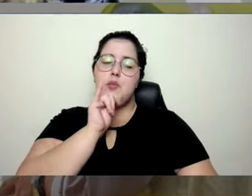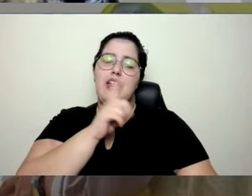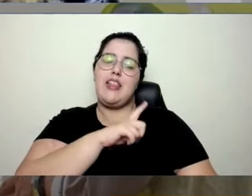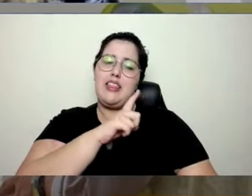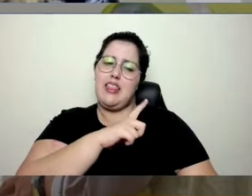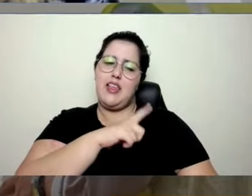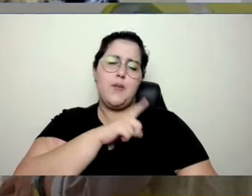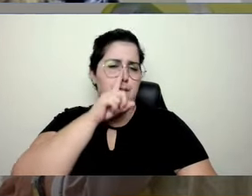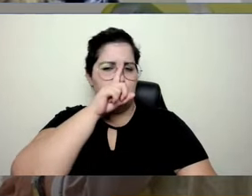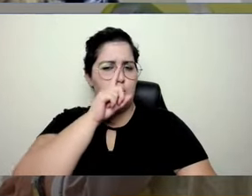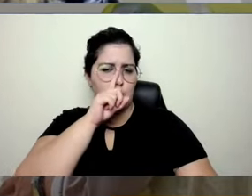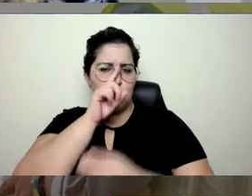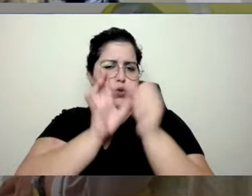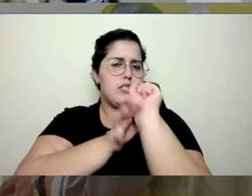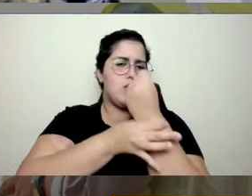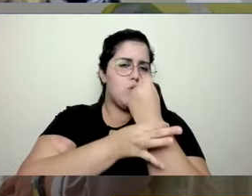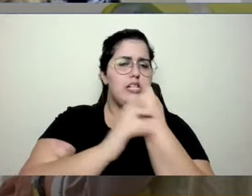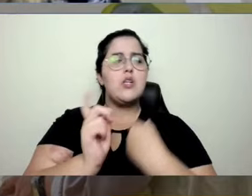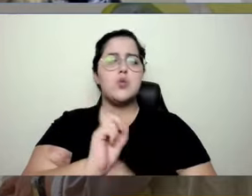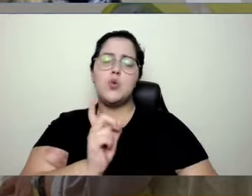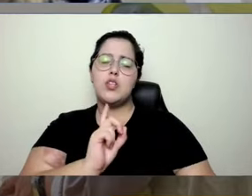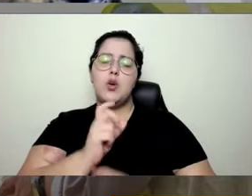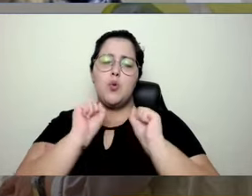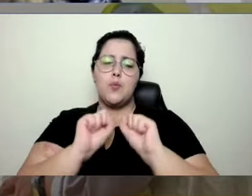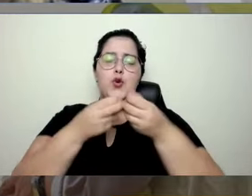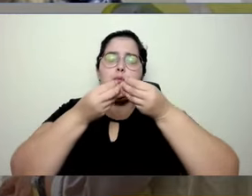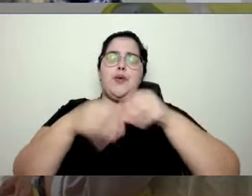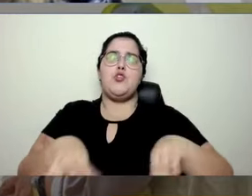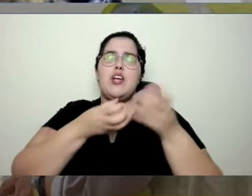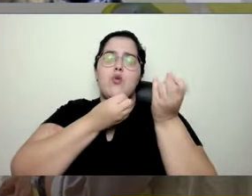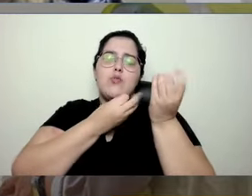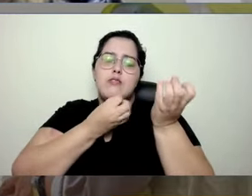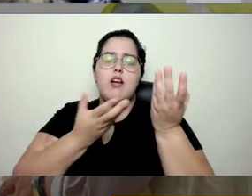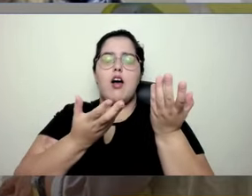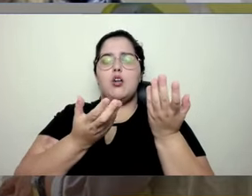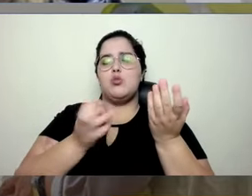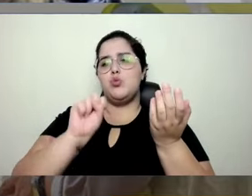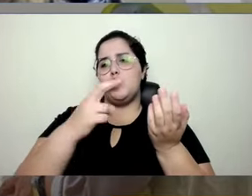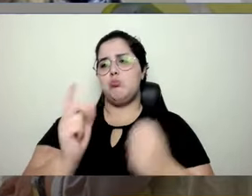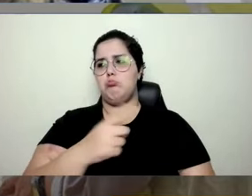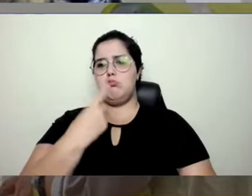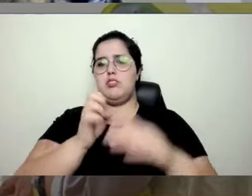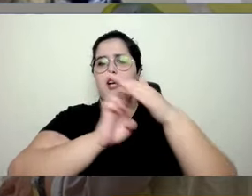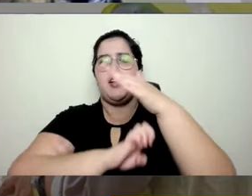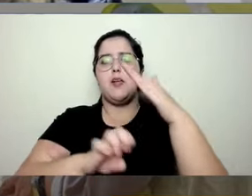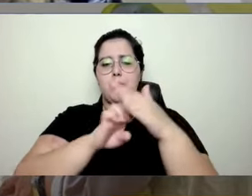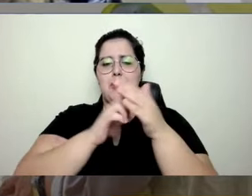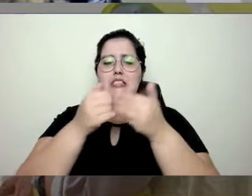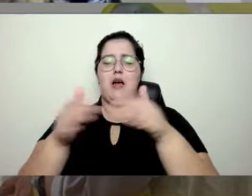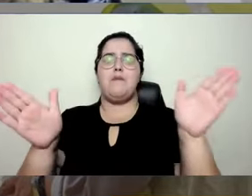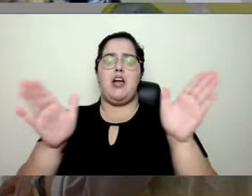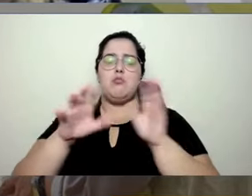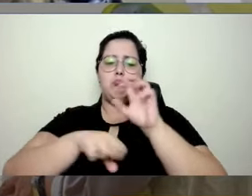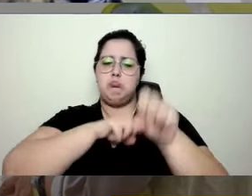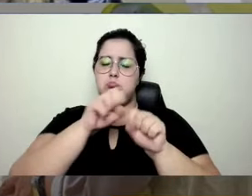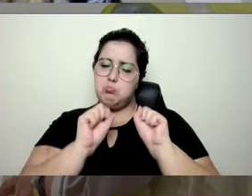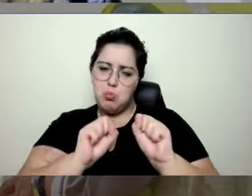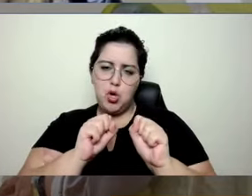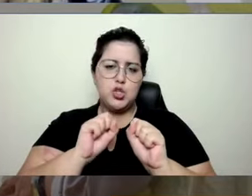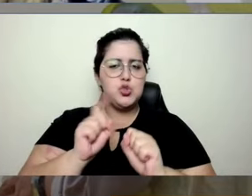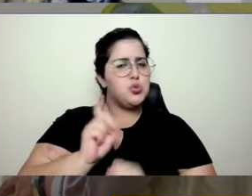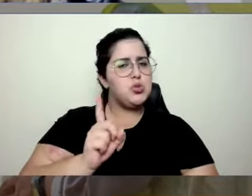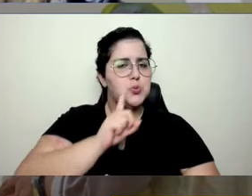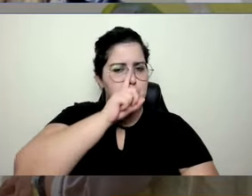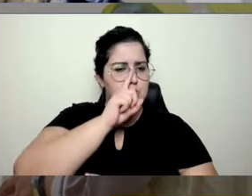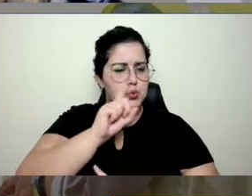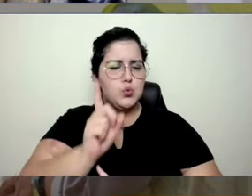segurança e de risco para que os dados nos funcionários e os dados da nossa empresa ficassem tão abertos. O que você acha em